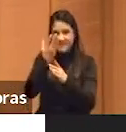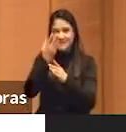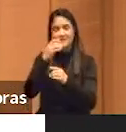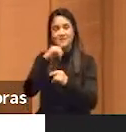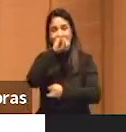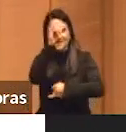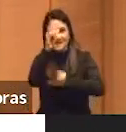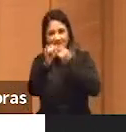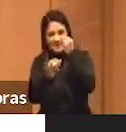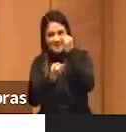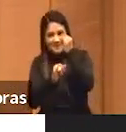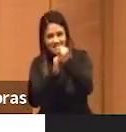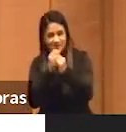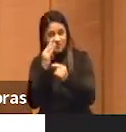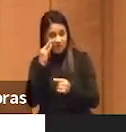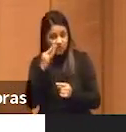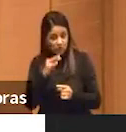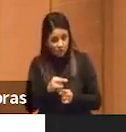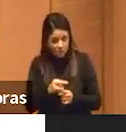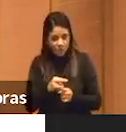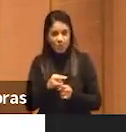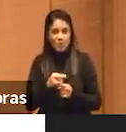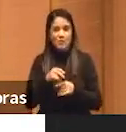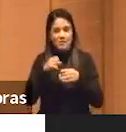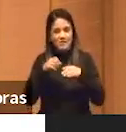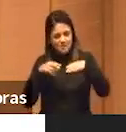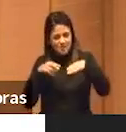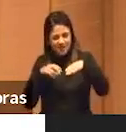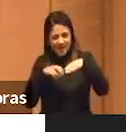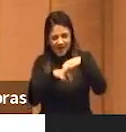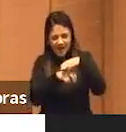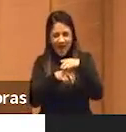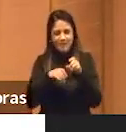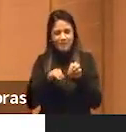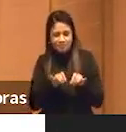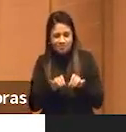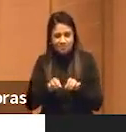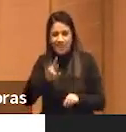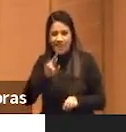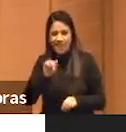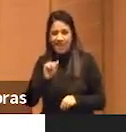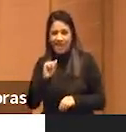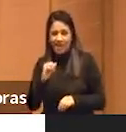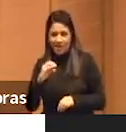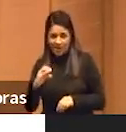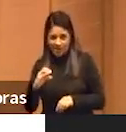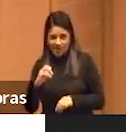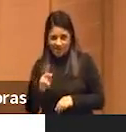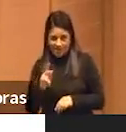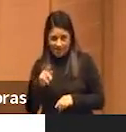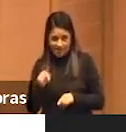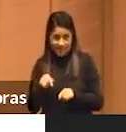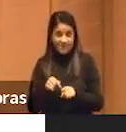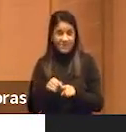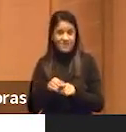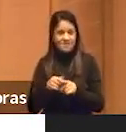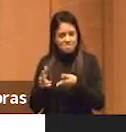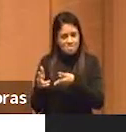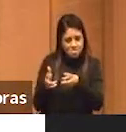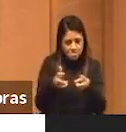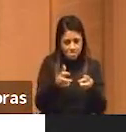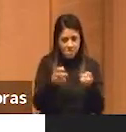nascida a partir das garagens com os hackers e que perceberam um verdadeiro